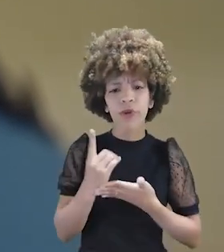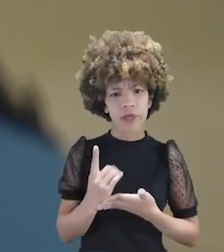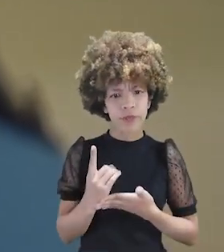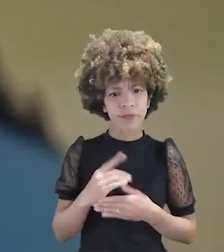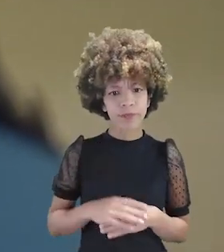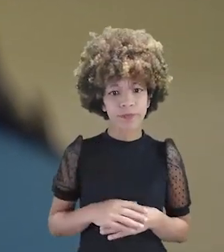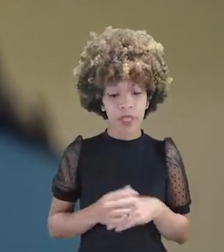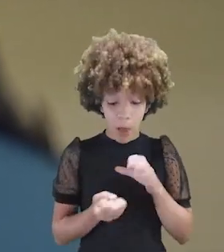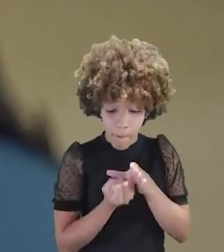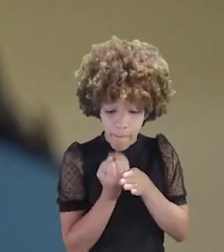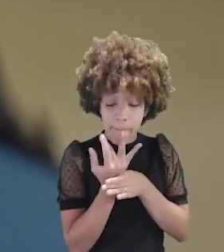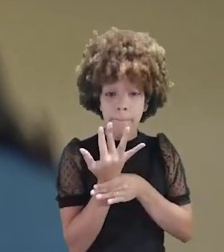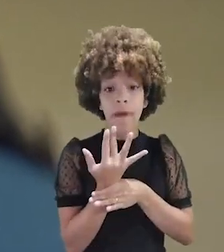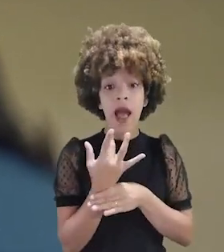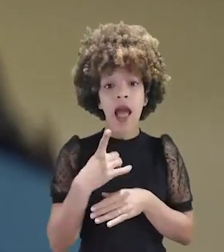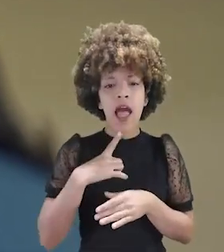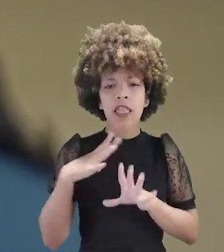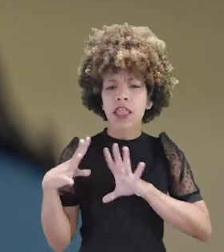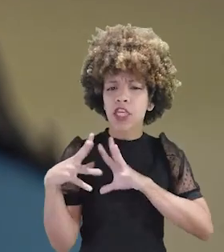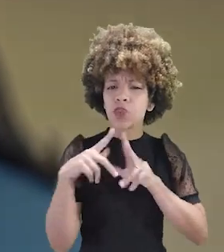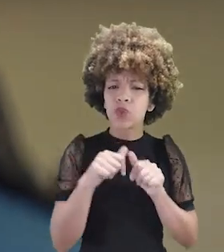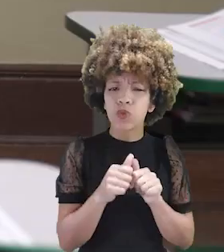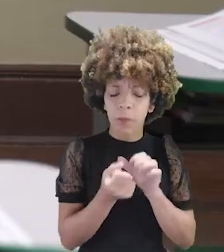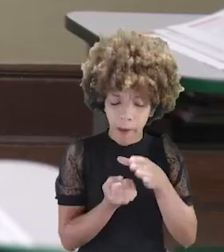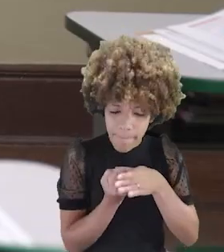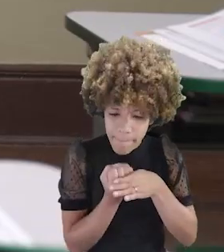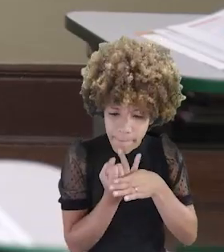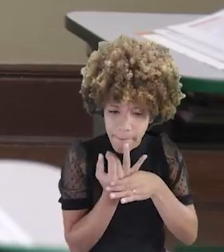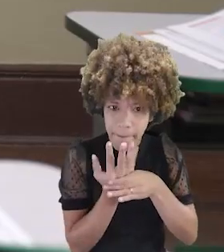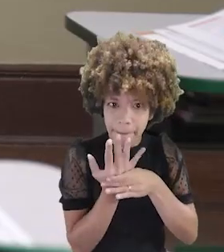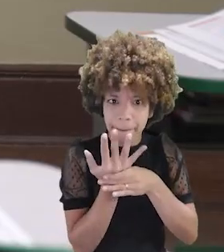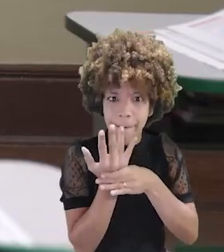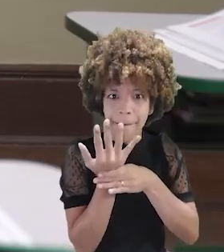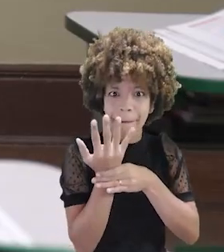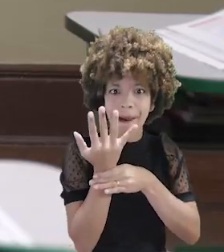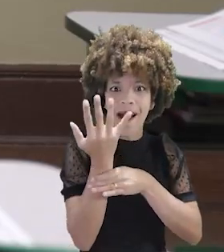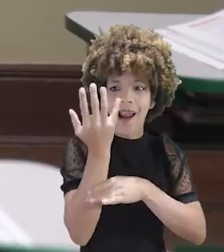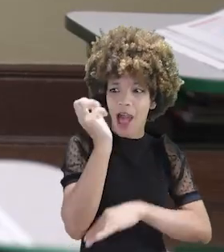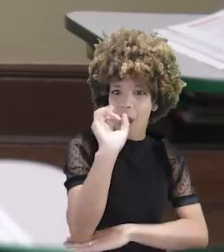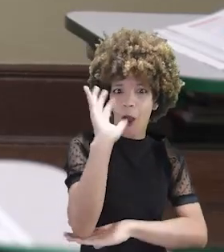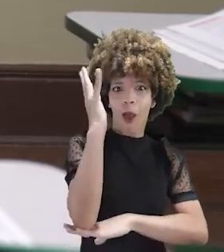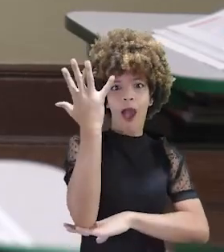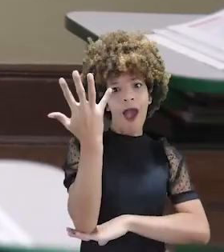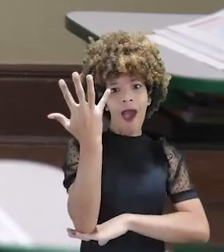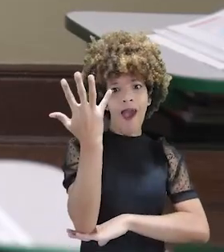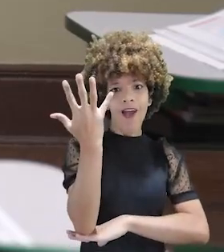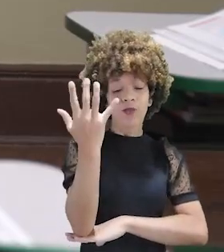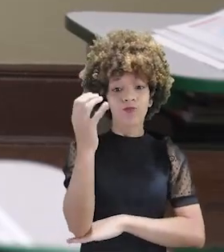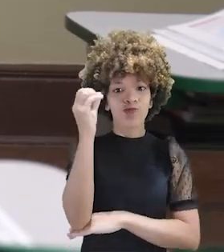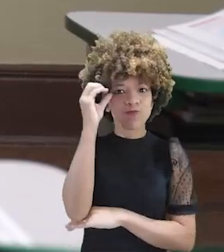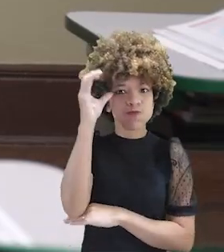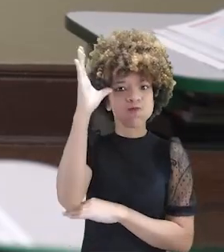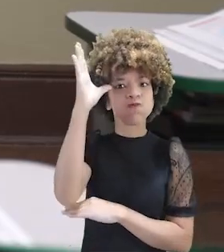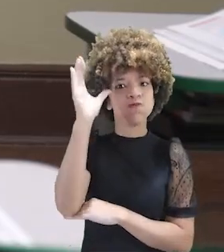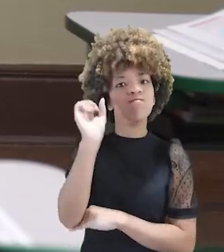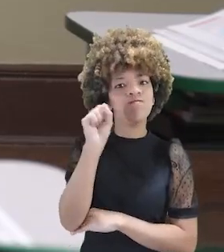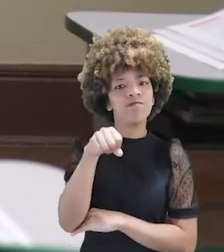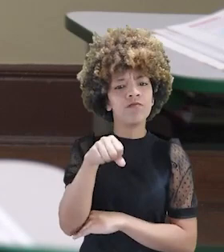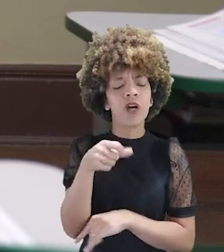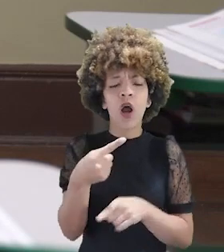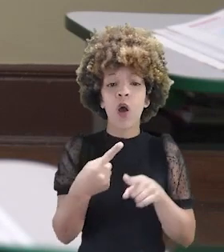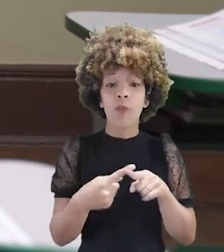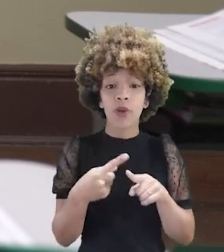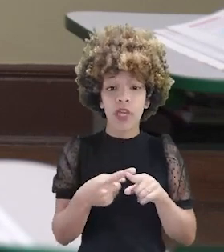acolhimento, essa nossa plantinha tem tudo para crescer e se tornar uma grande árvore. A árvore do conhecimento.